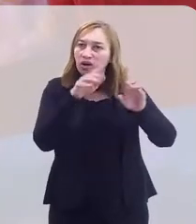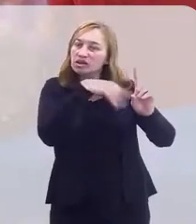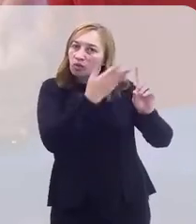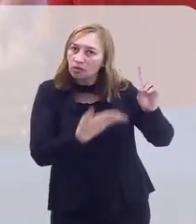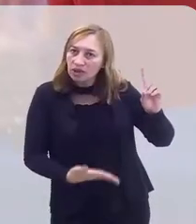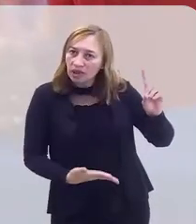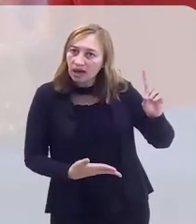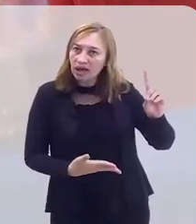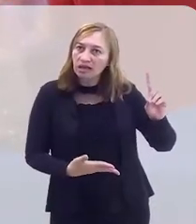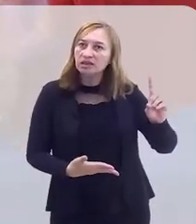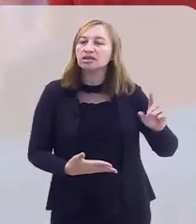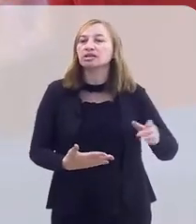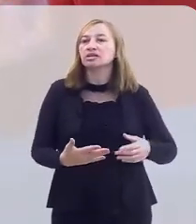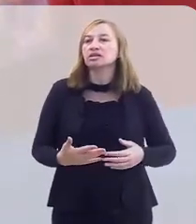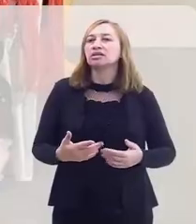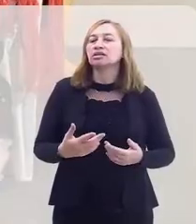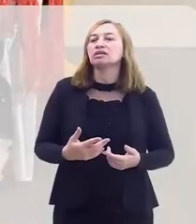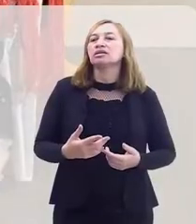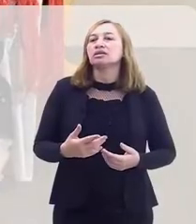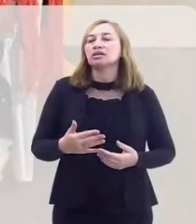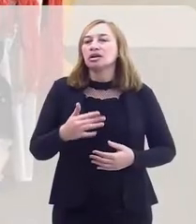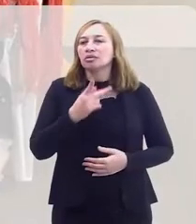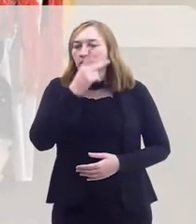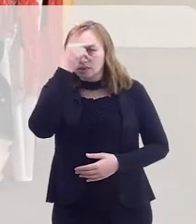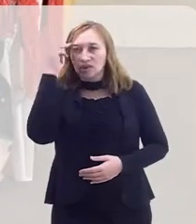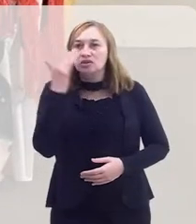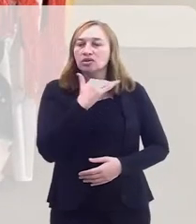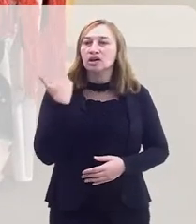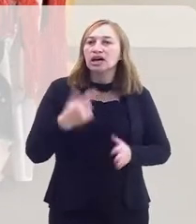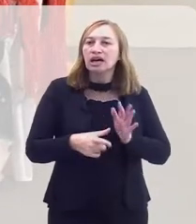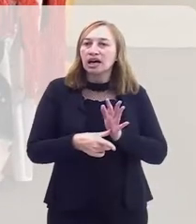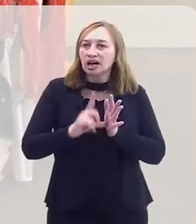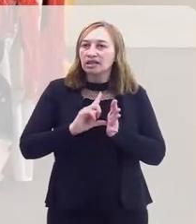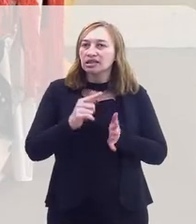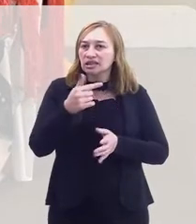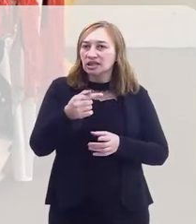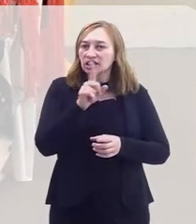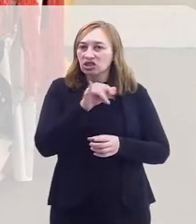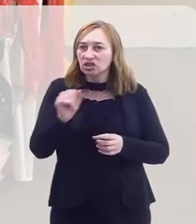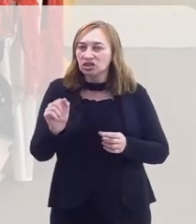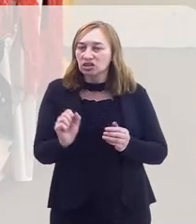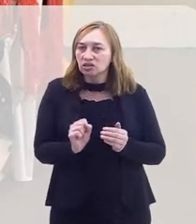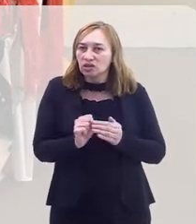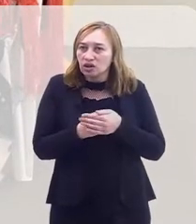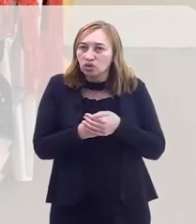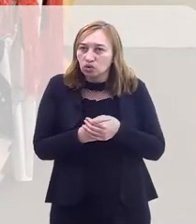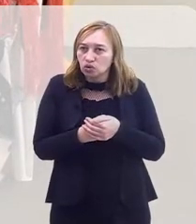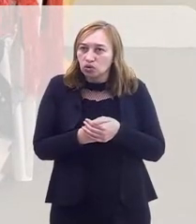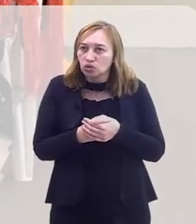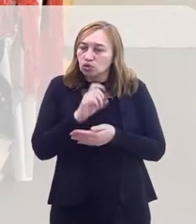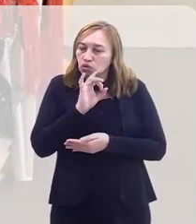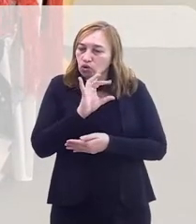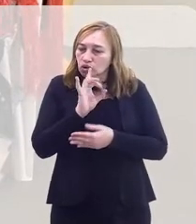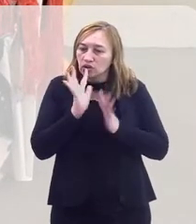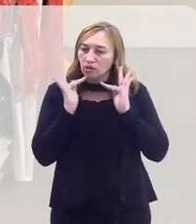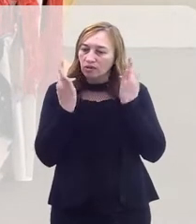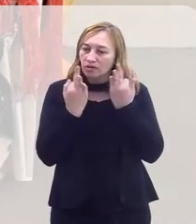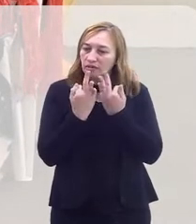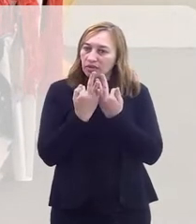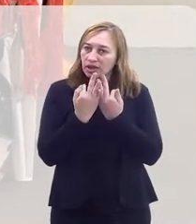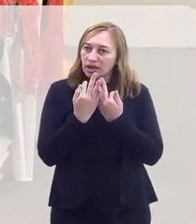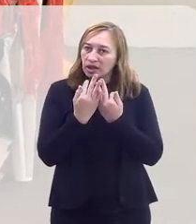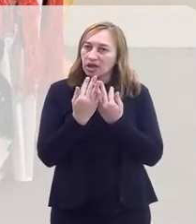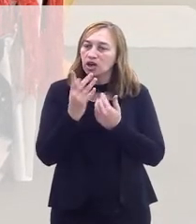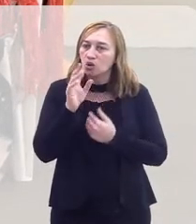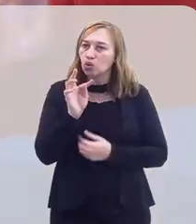Essa homenagem, essa intenção apareceu. Então, antes desses sete dias, vocês guardam o luto sozinho. Isso. Família